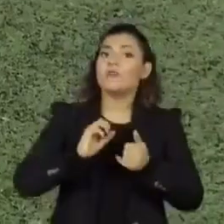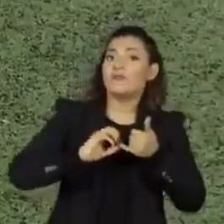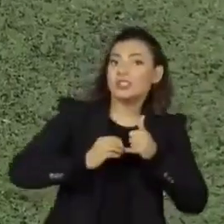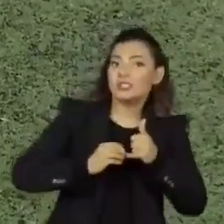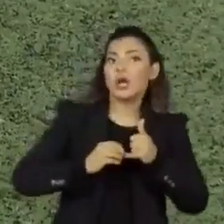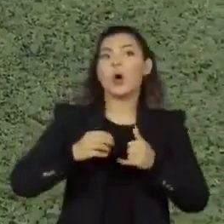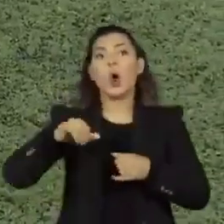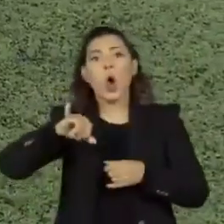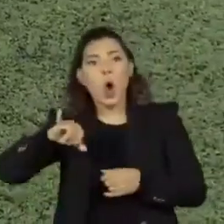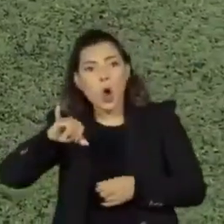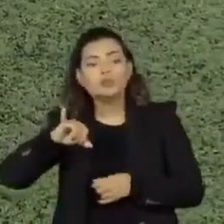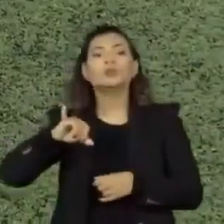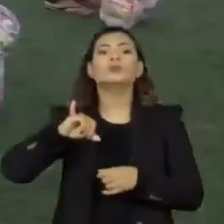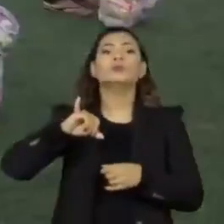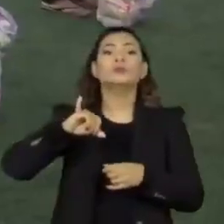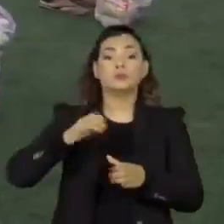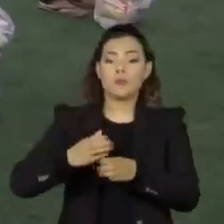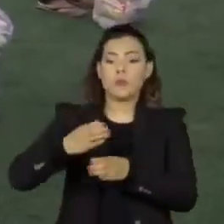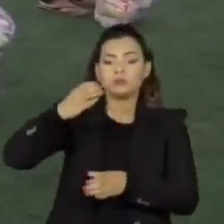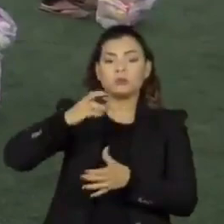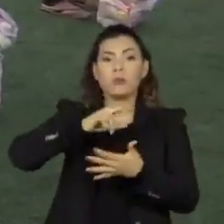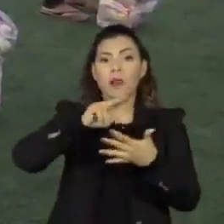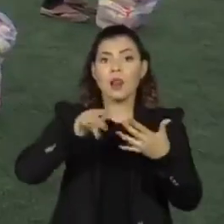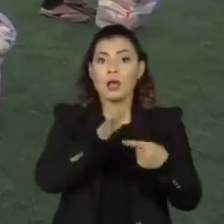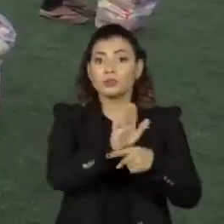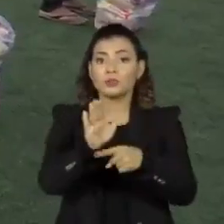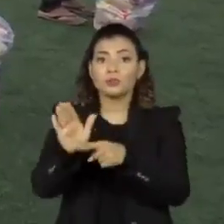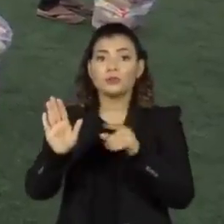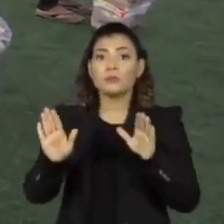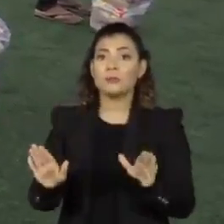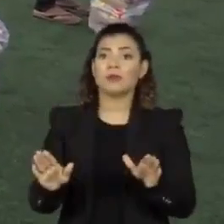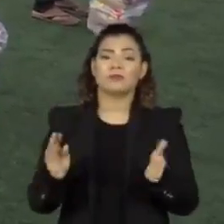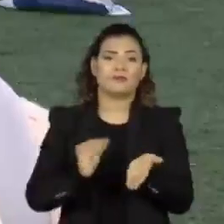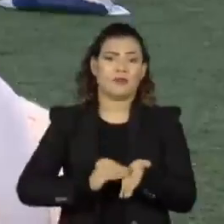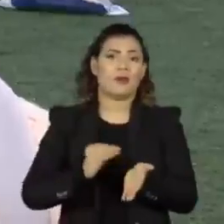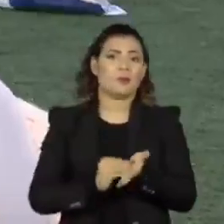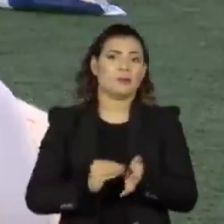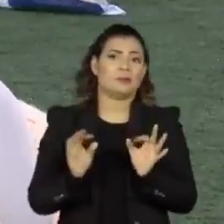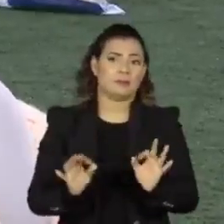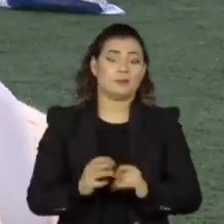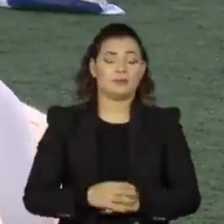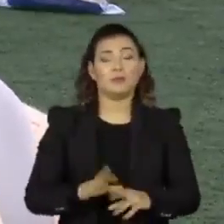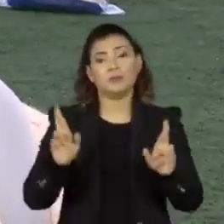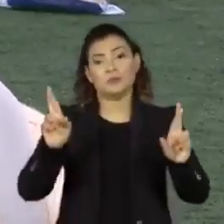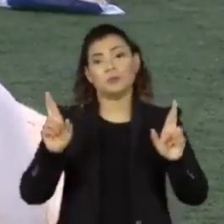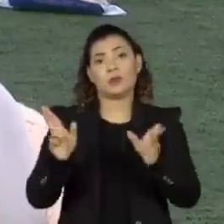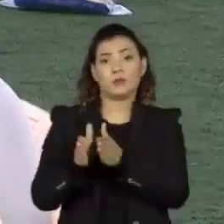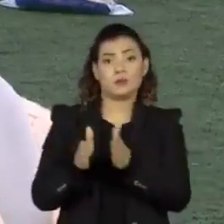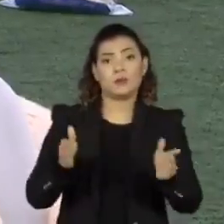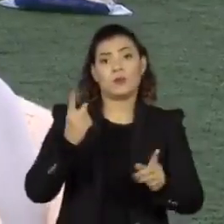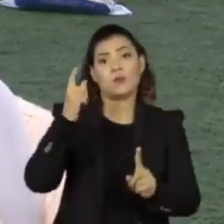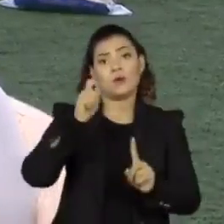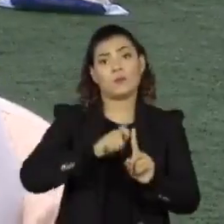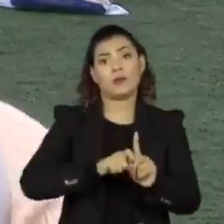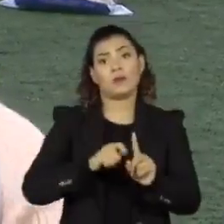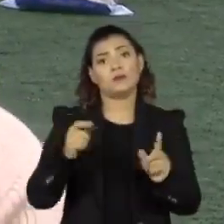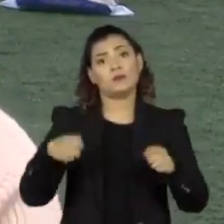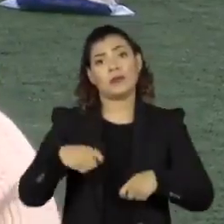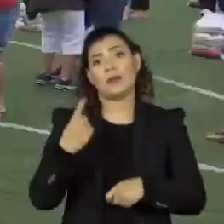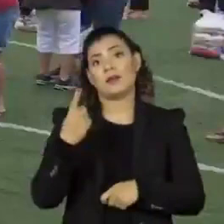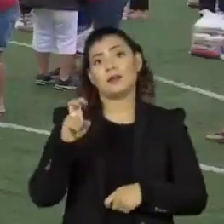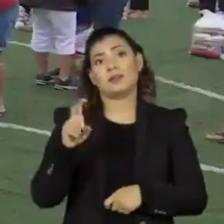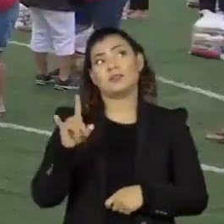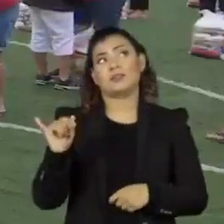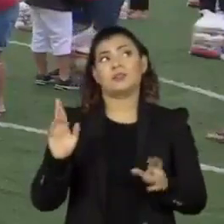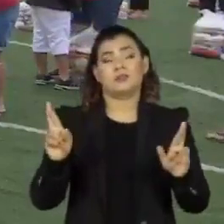de óleo. A ajuda até que chega, mas a carência é muito maior. Espero que dure pelo menos um mês ou 15 dias por